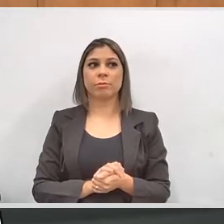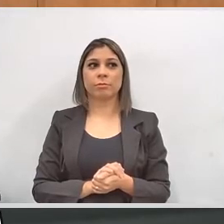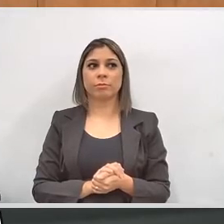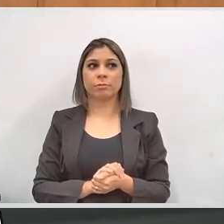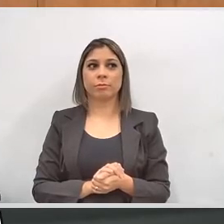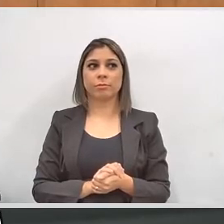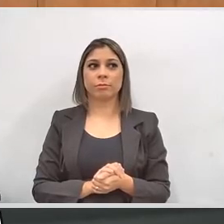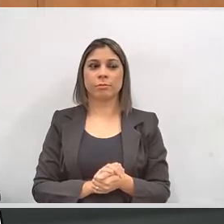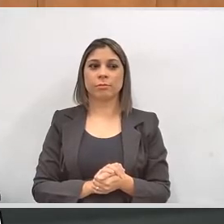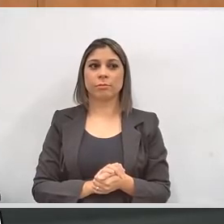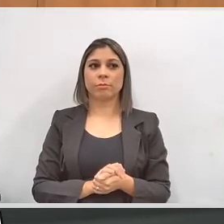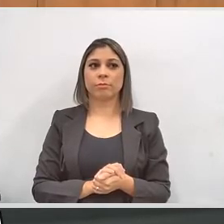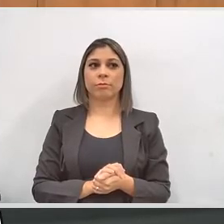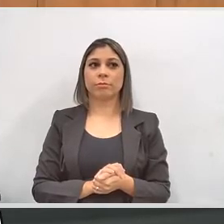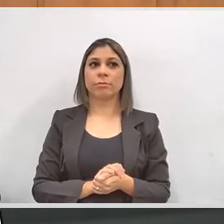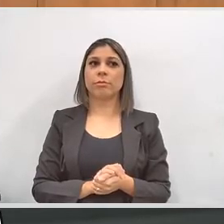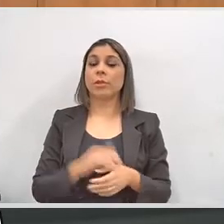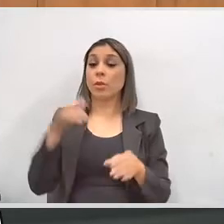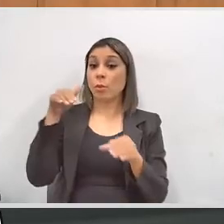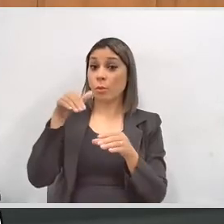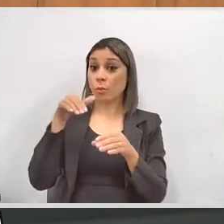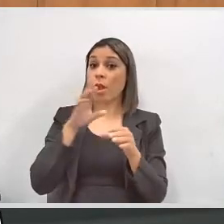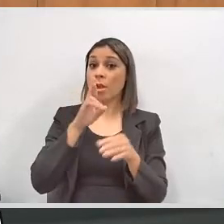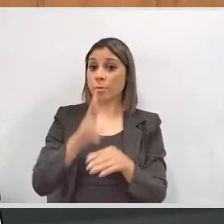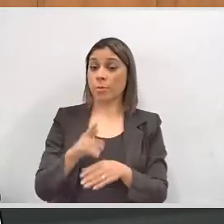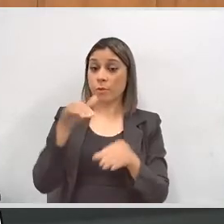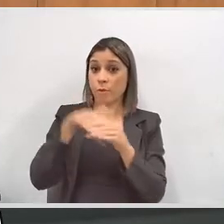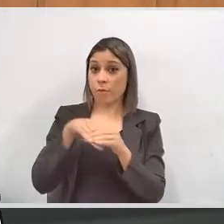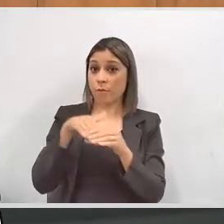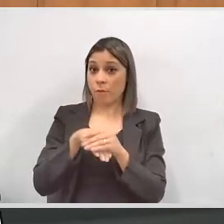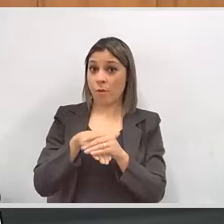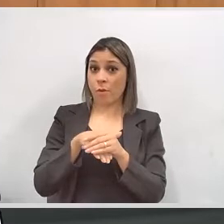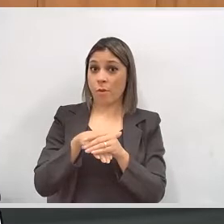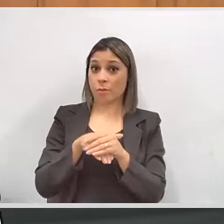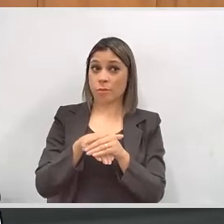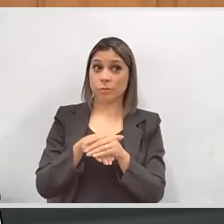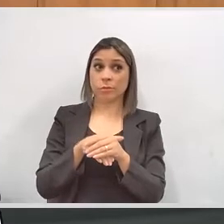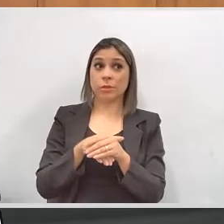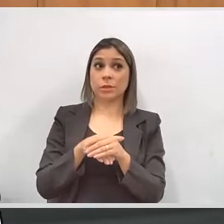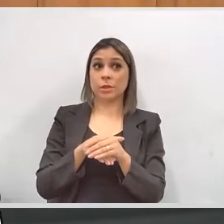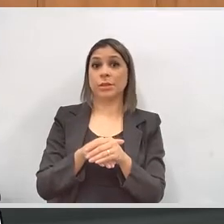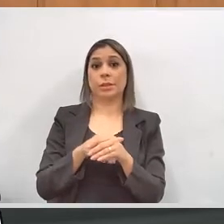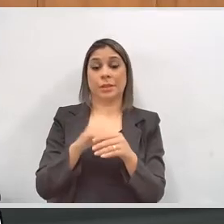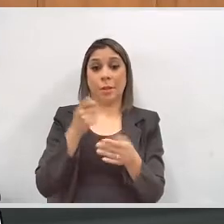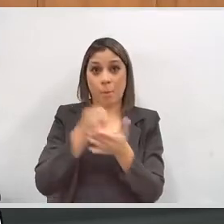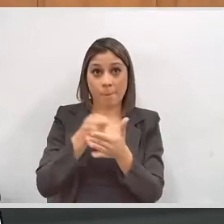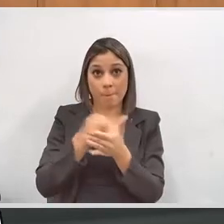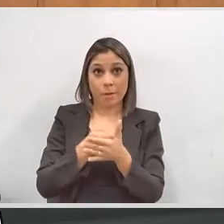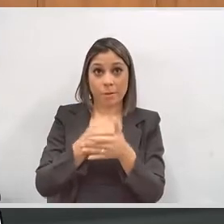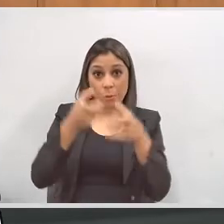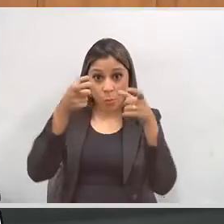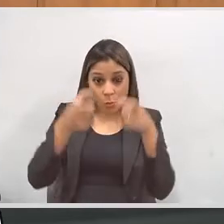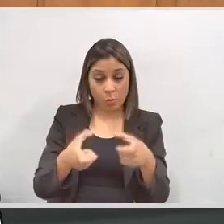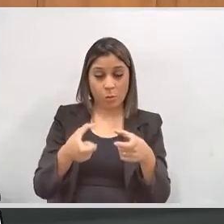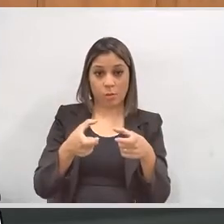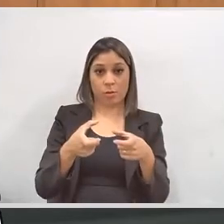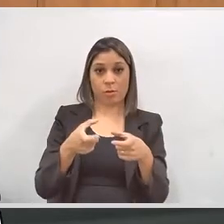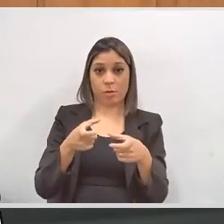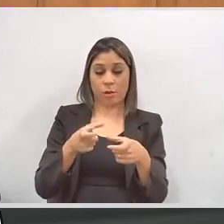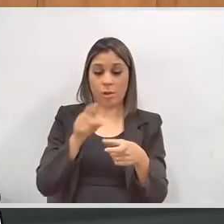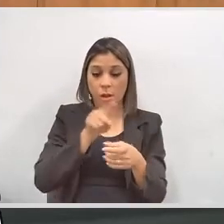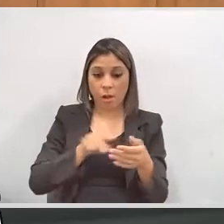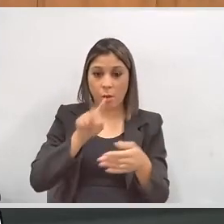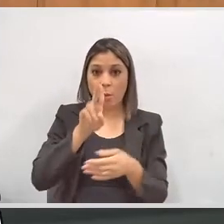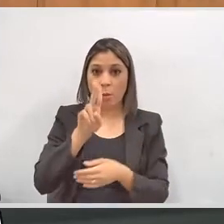É a Vanessa, Vanessa de Belo Horizonte. O voto, ele é exclusivamente dado na sessão eleitoral por meio